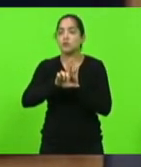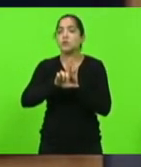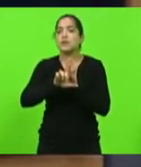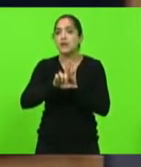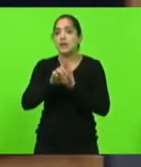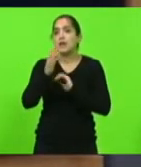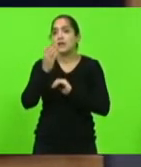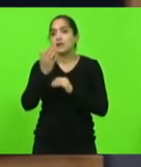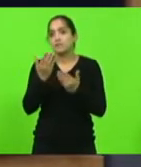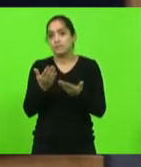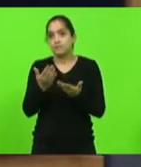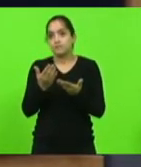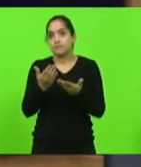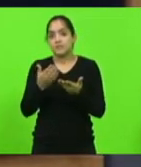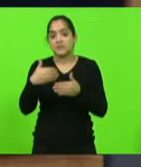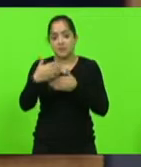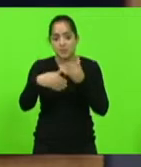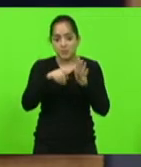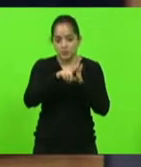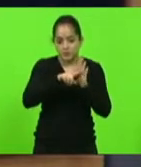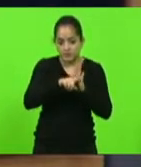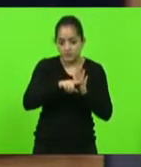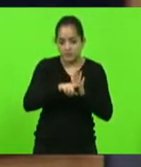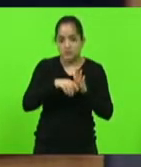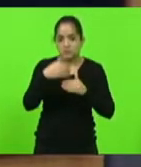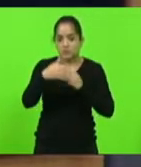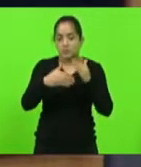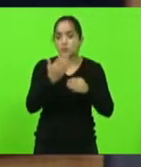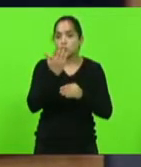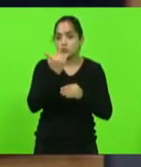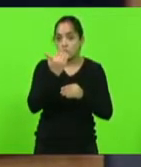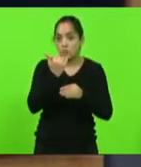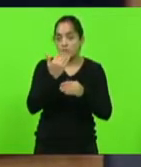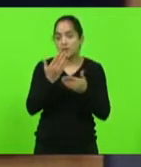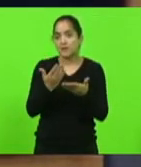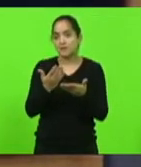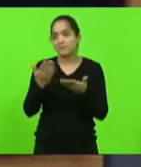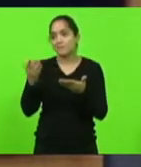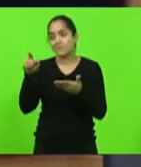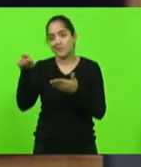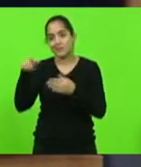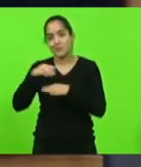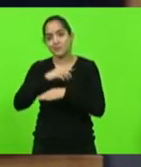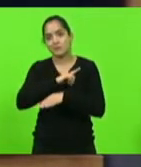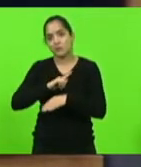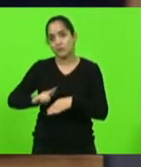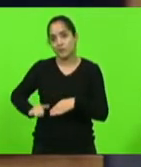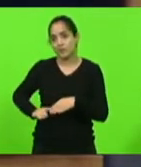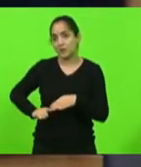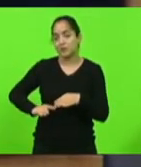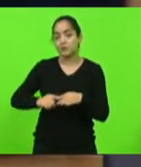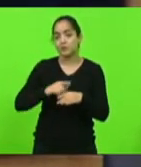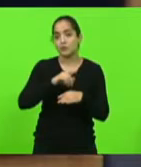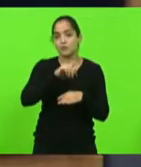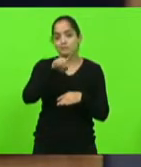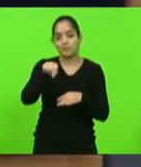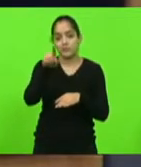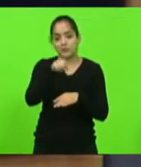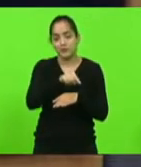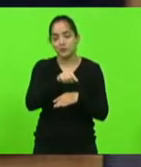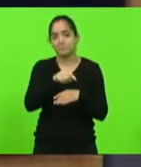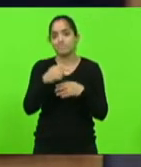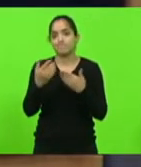alimento rápido pós um exame, infelizmente o governador veta e a CCJ pede a manutenção do veto.